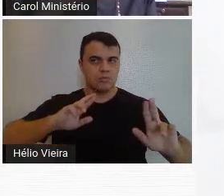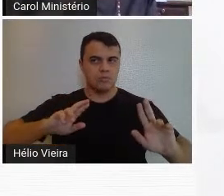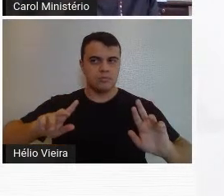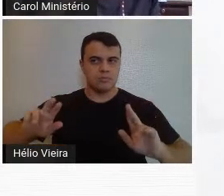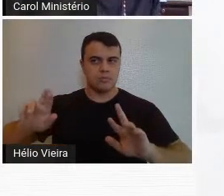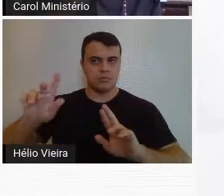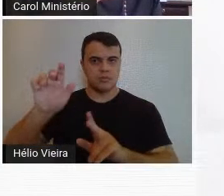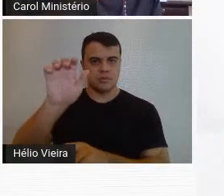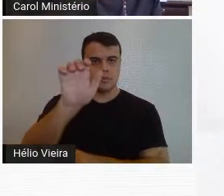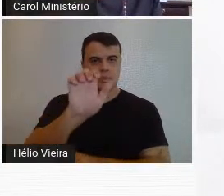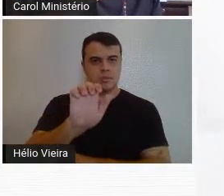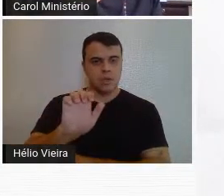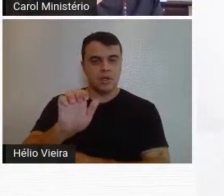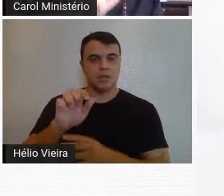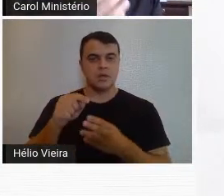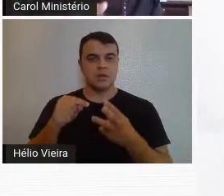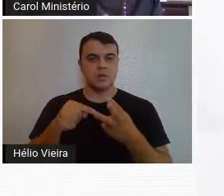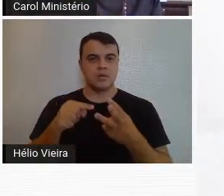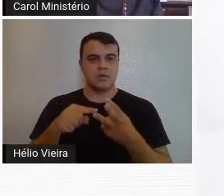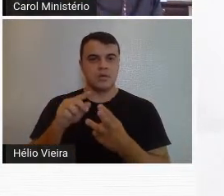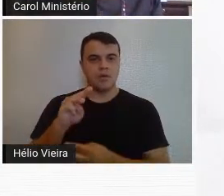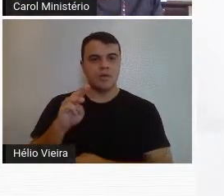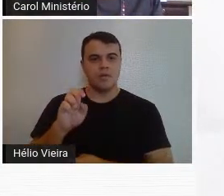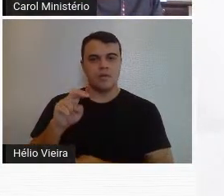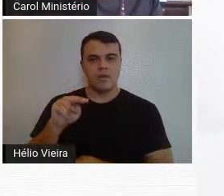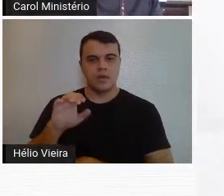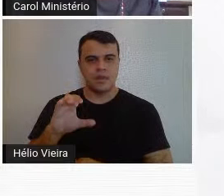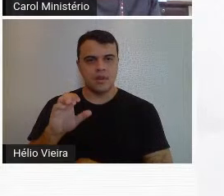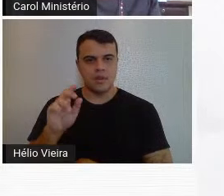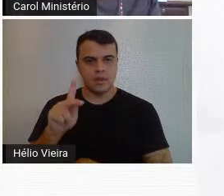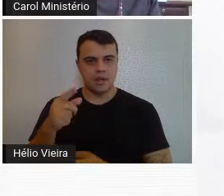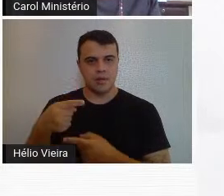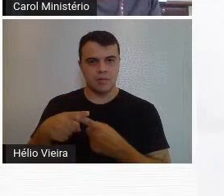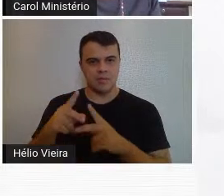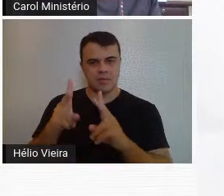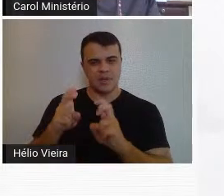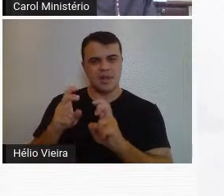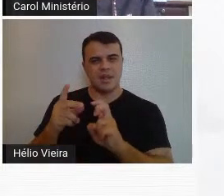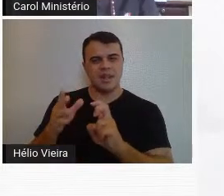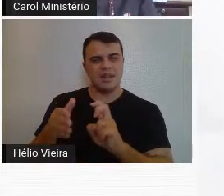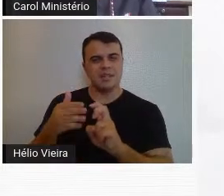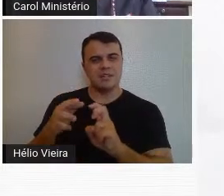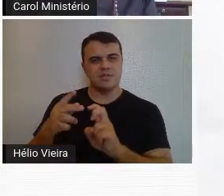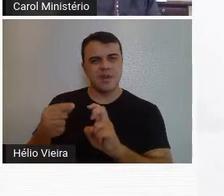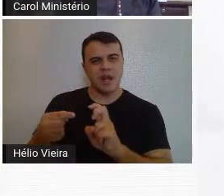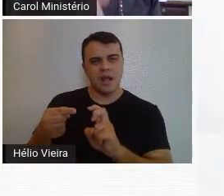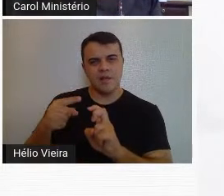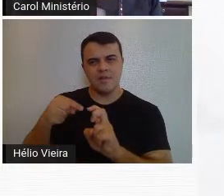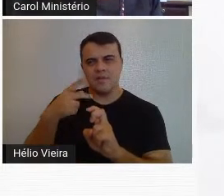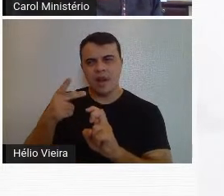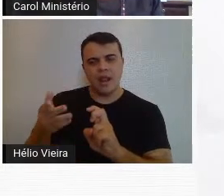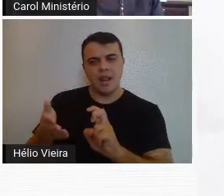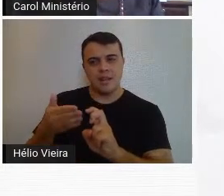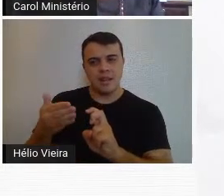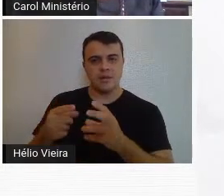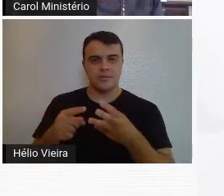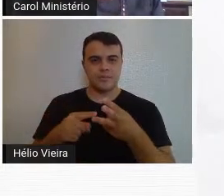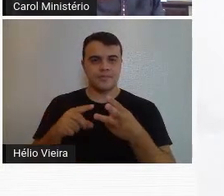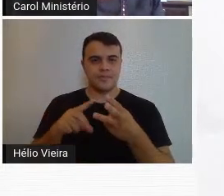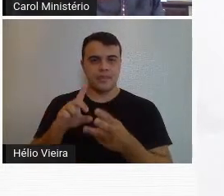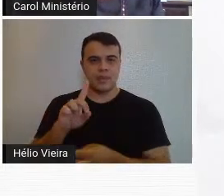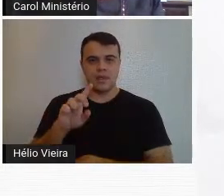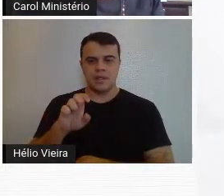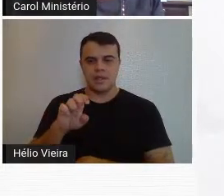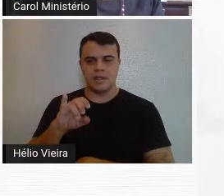estados. O Werner, que o Desantino da Rapaziada, que vai falar mais sobre a questão da literatura. Denise Matar,